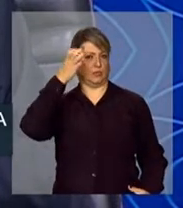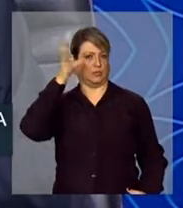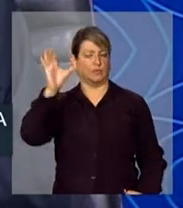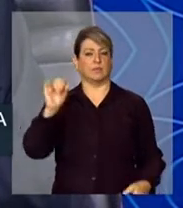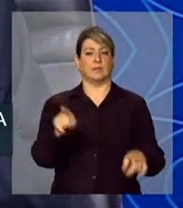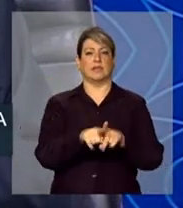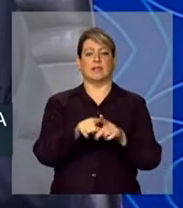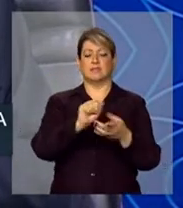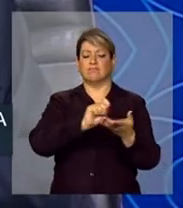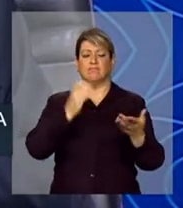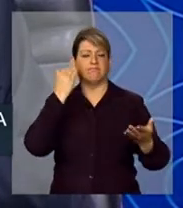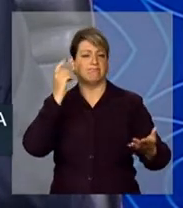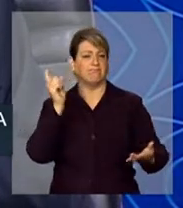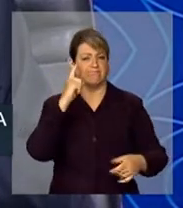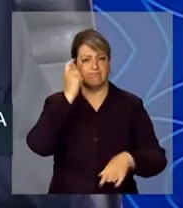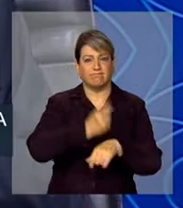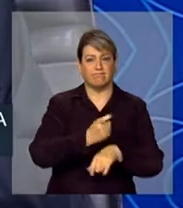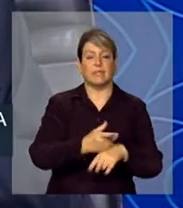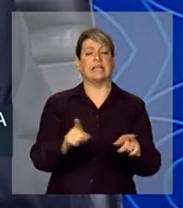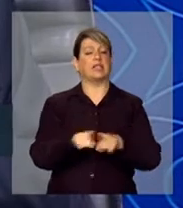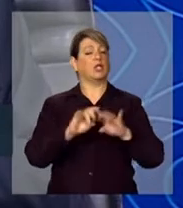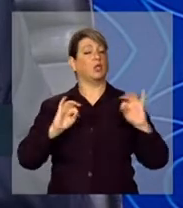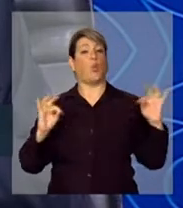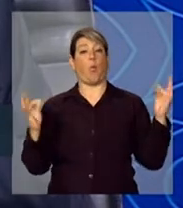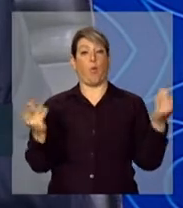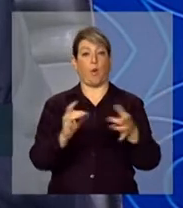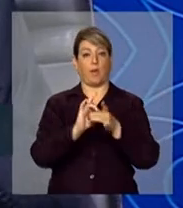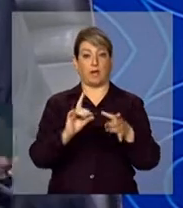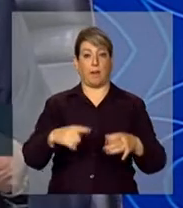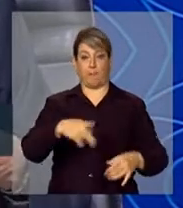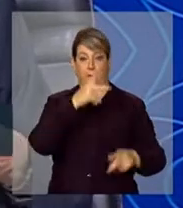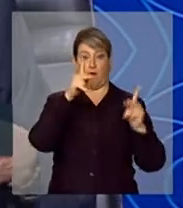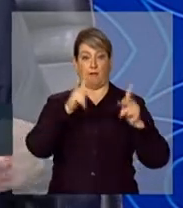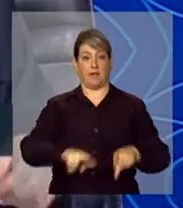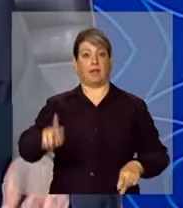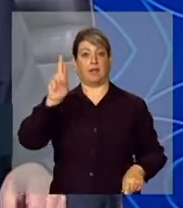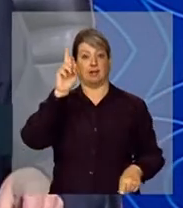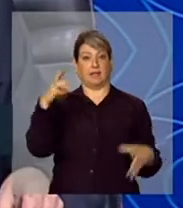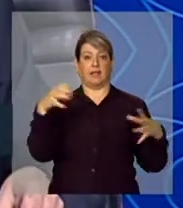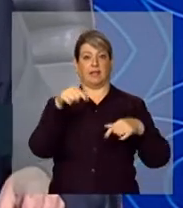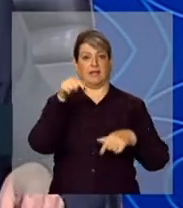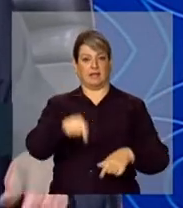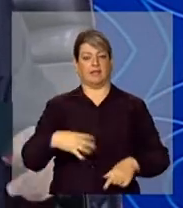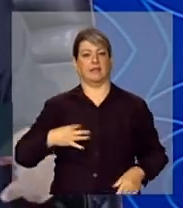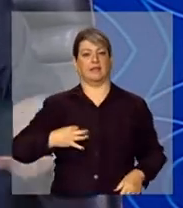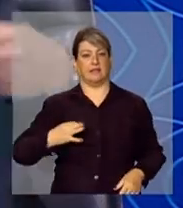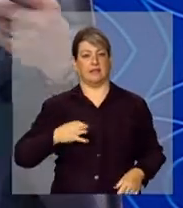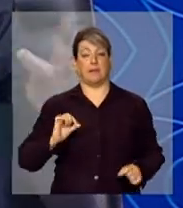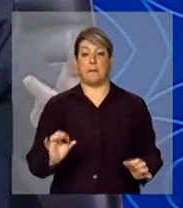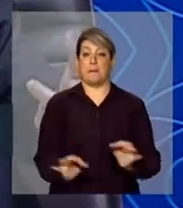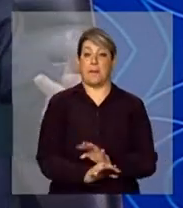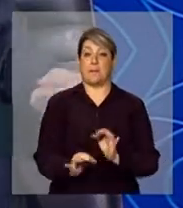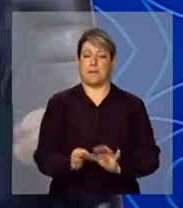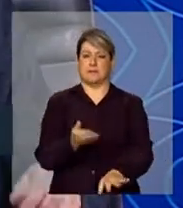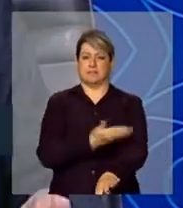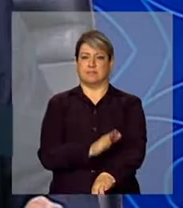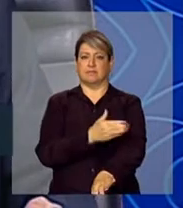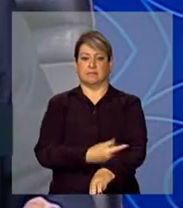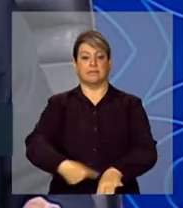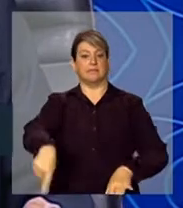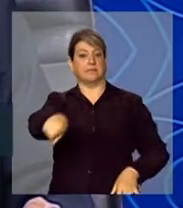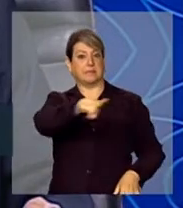semiletrados. Nós queremos que o nosso povo esteja representado nesse voluntariado e preparando o grande